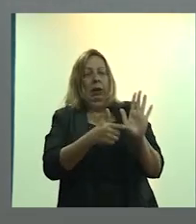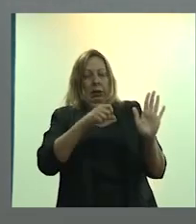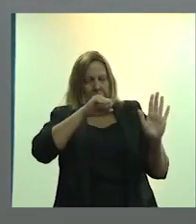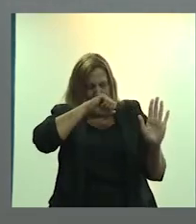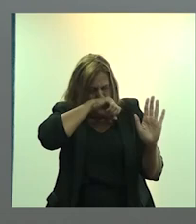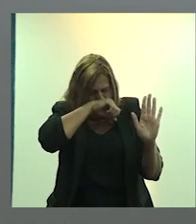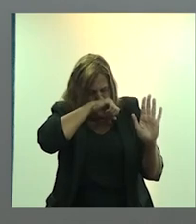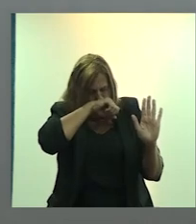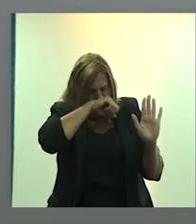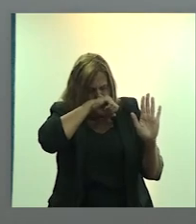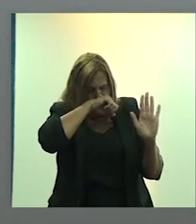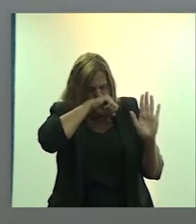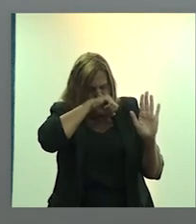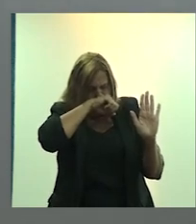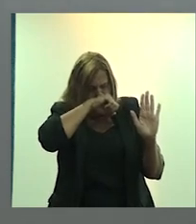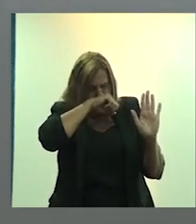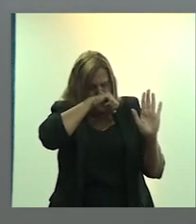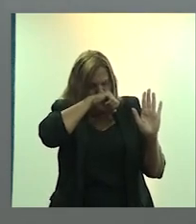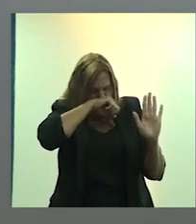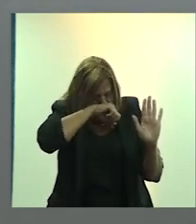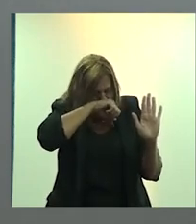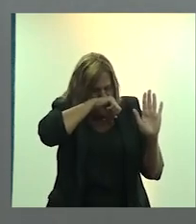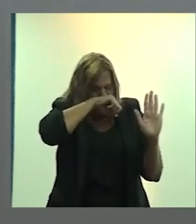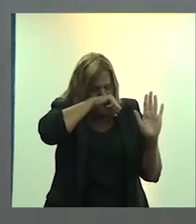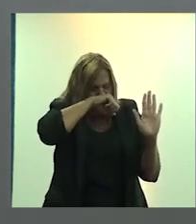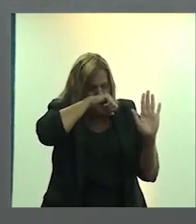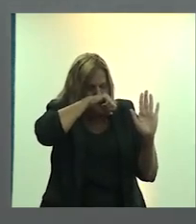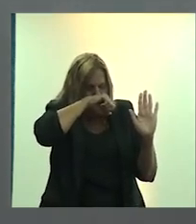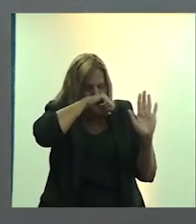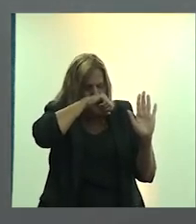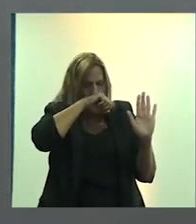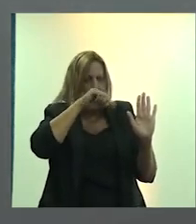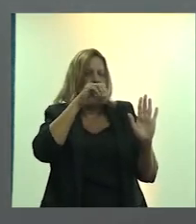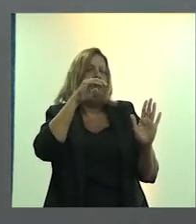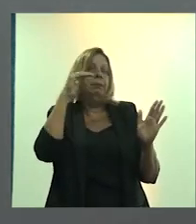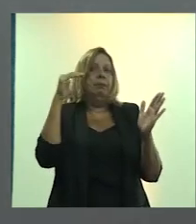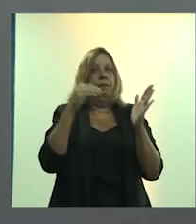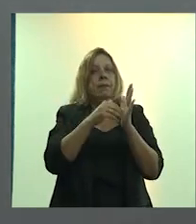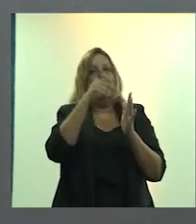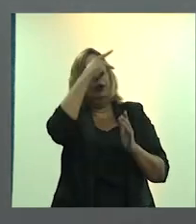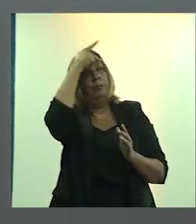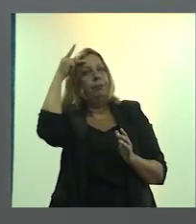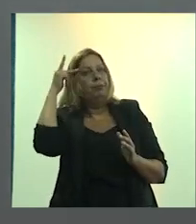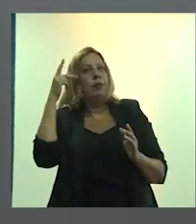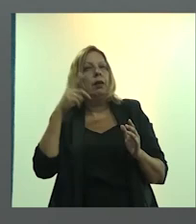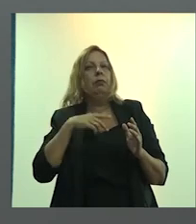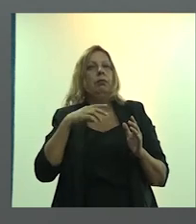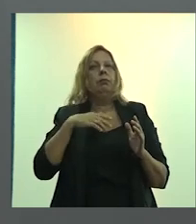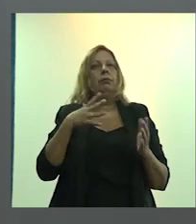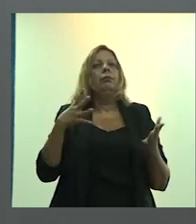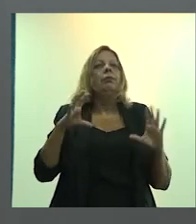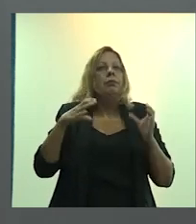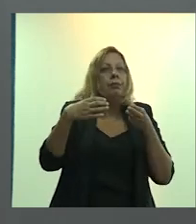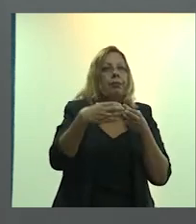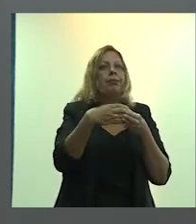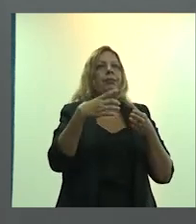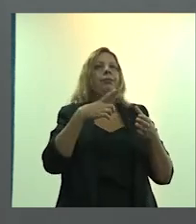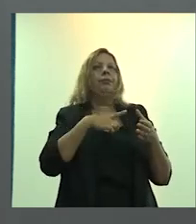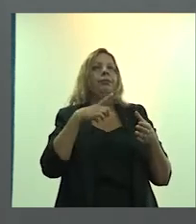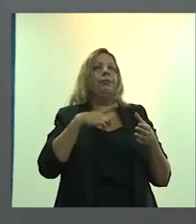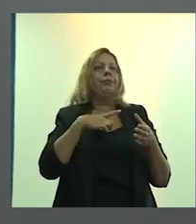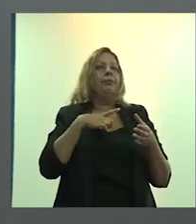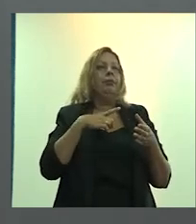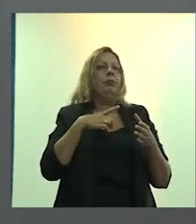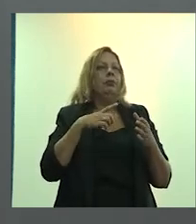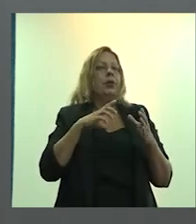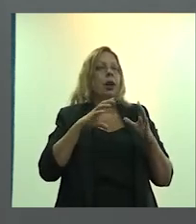algumas pessoas que não acompanharam todos os eventos iniciais. Mas nós temos já, pela Assembleia Geral das Nações Unidas, em 1948,